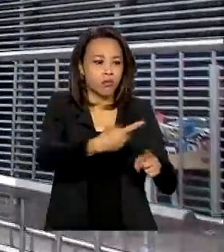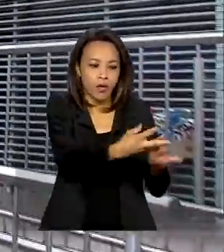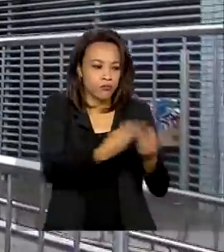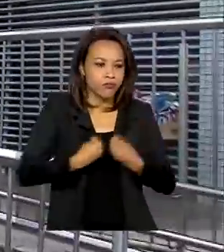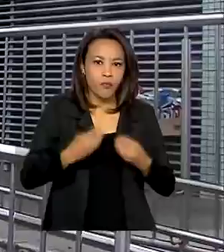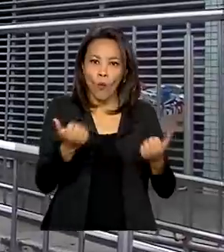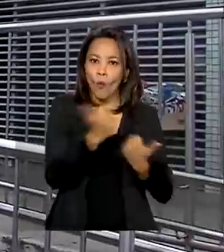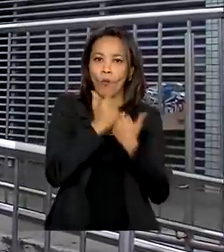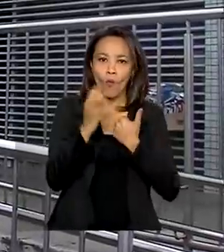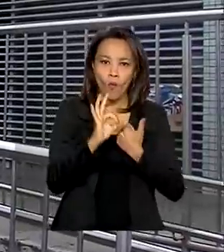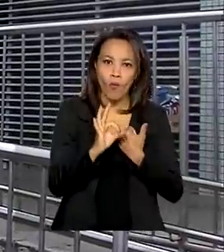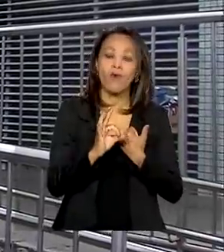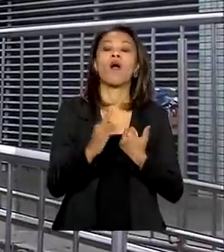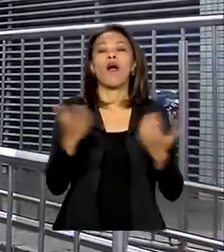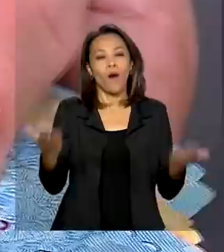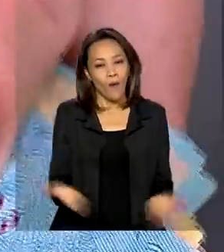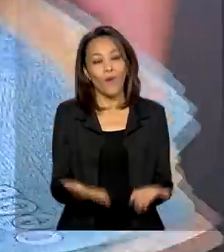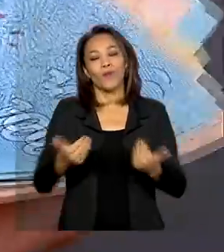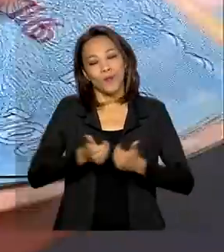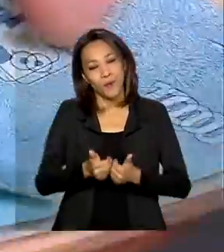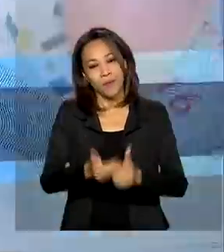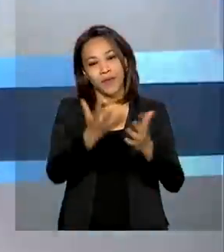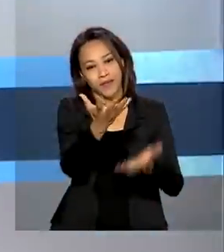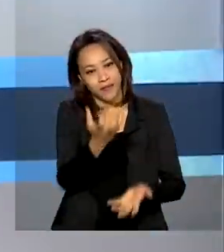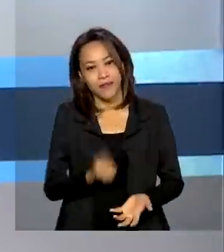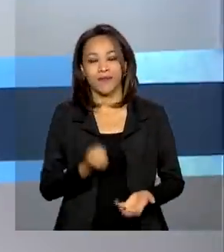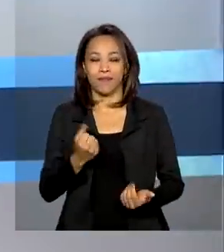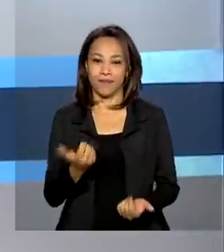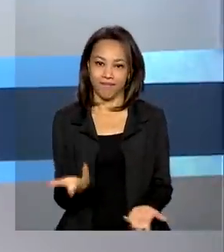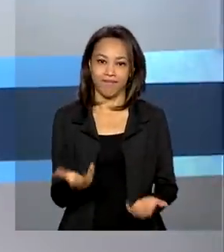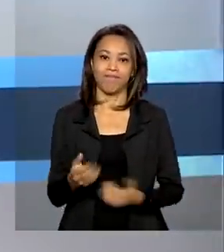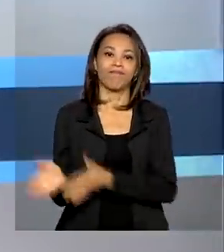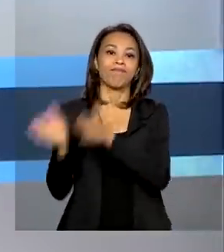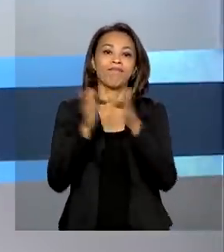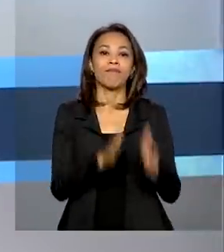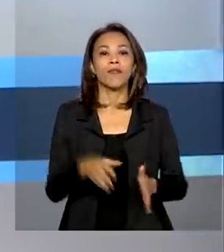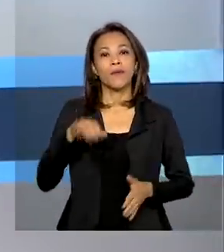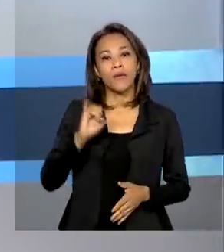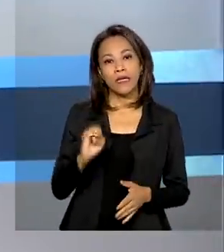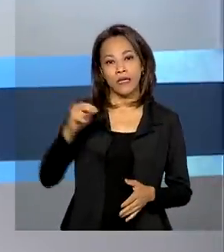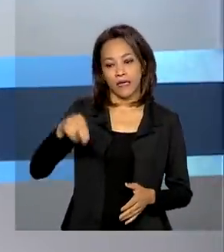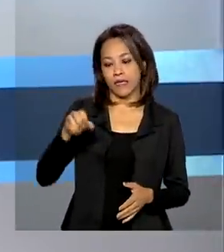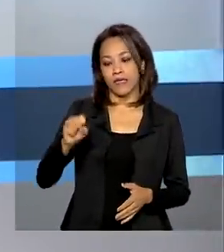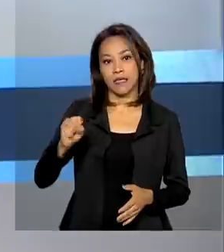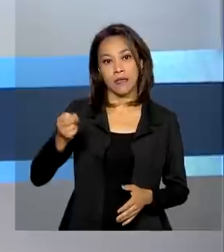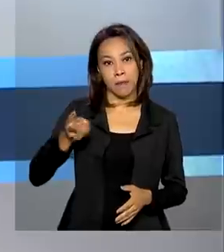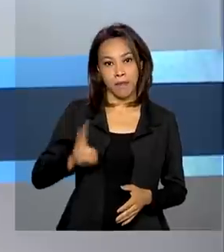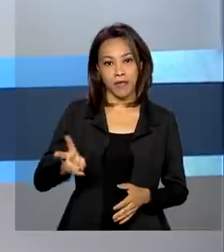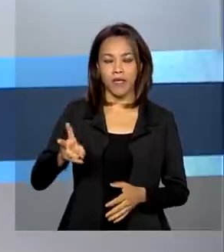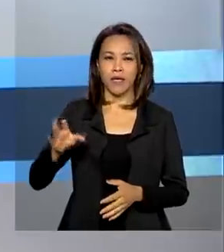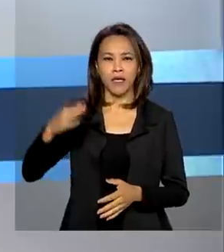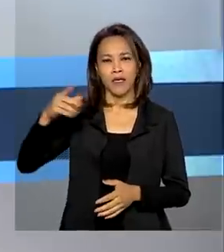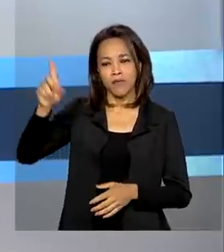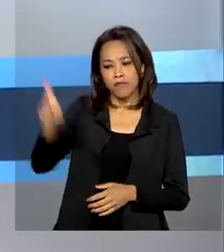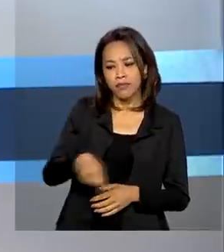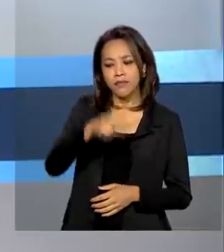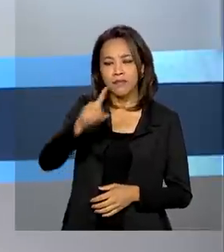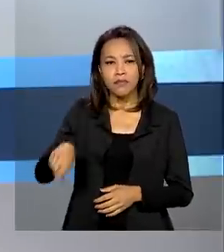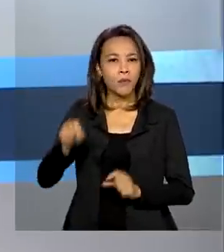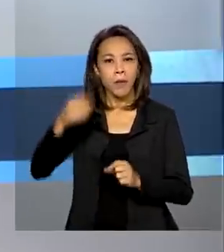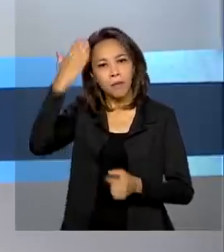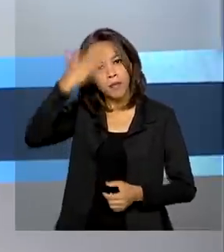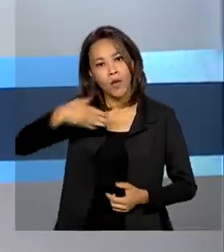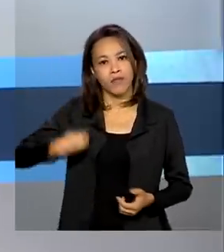começam a receber a partir de hoje o benefício. E o INSS mantém prova de vida suspensa até o fim do ano.